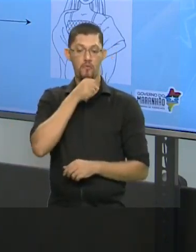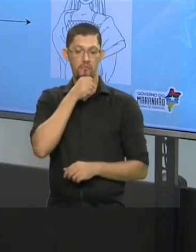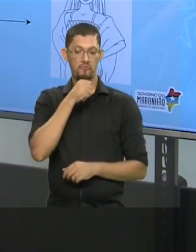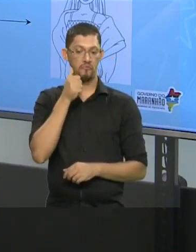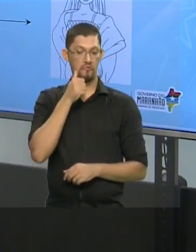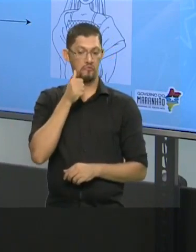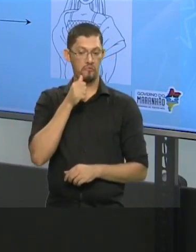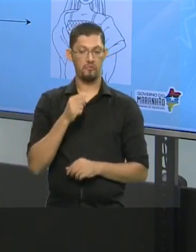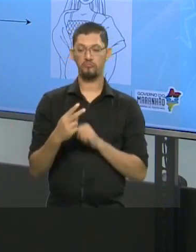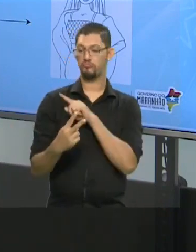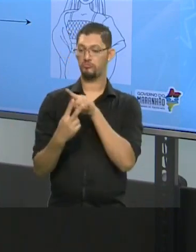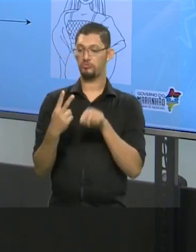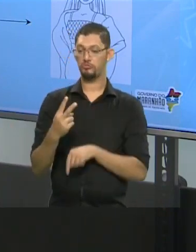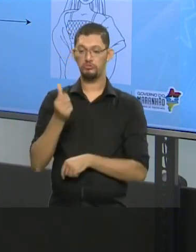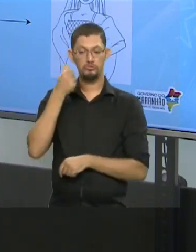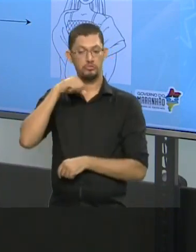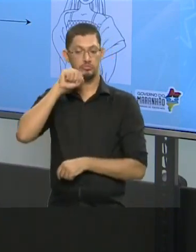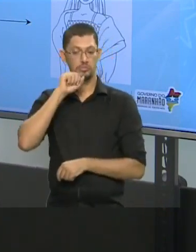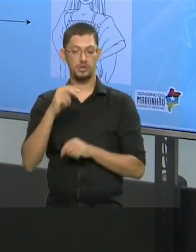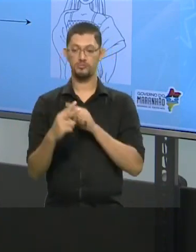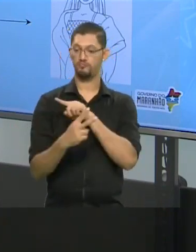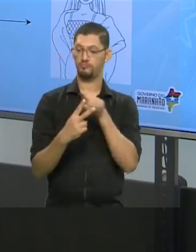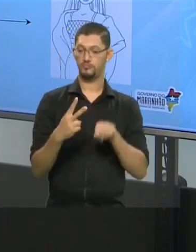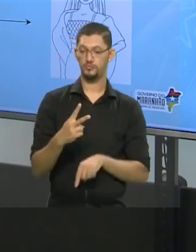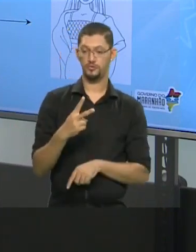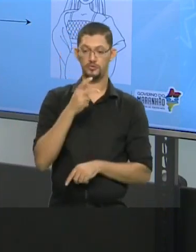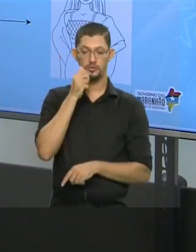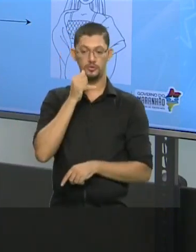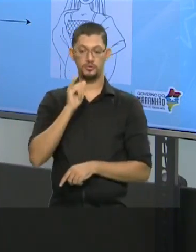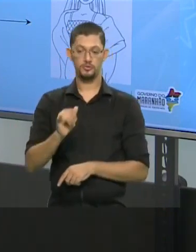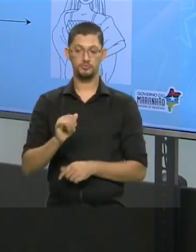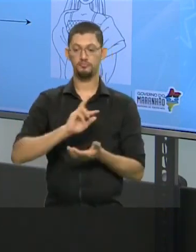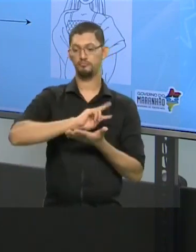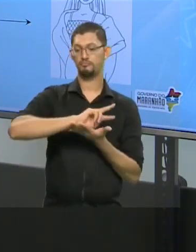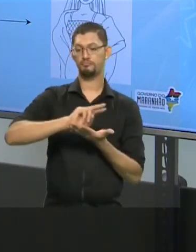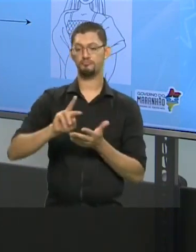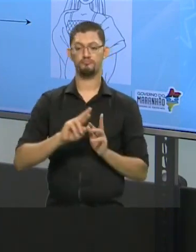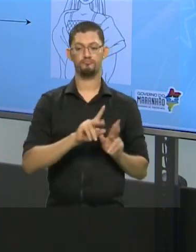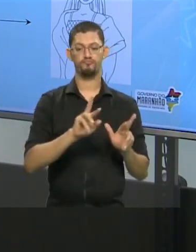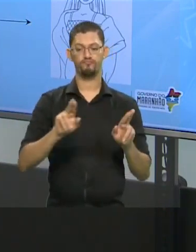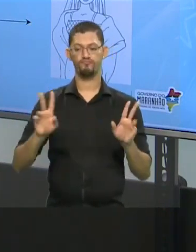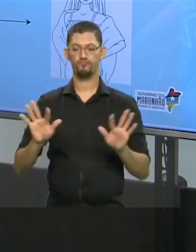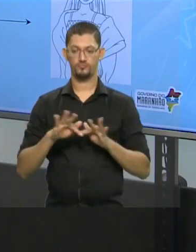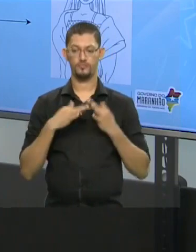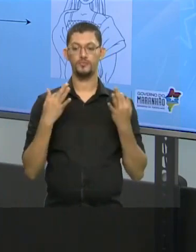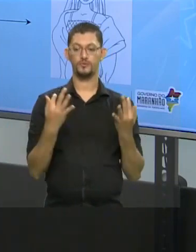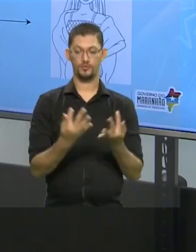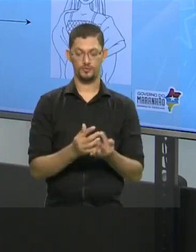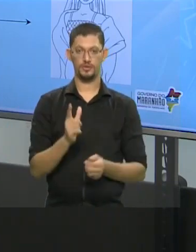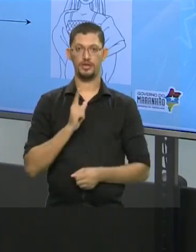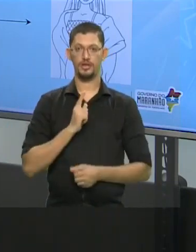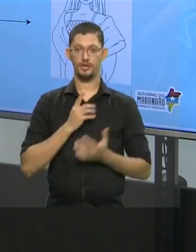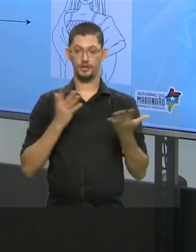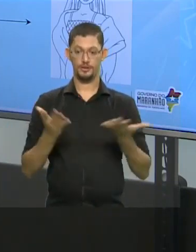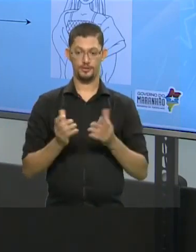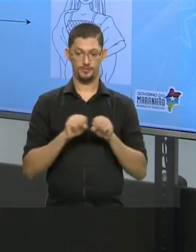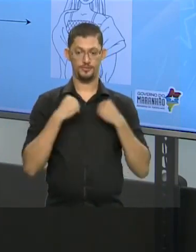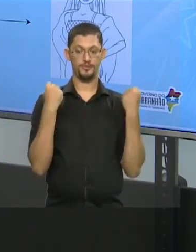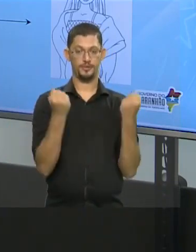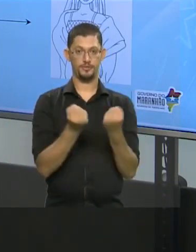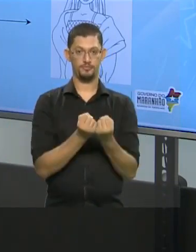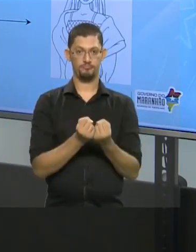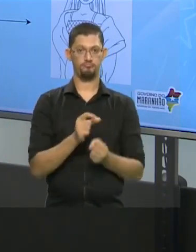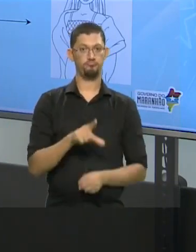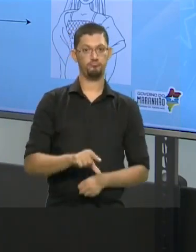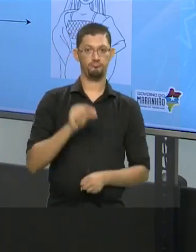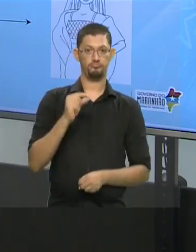ter famílias de duas mães ou de dois pais. São múltiplos os tipos de família que nós temos na nossa sociedade. A